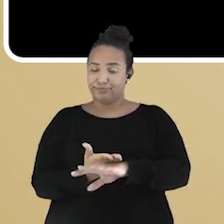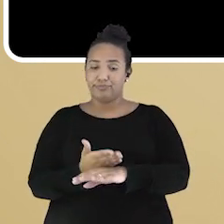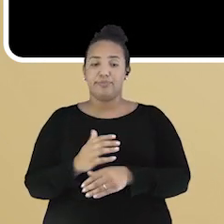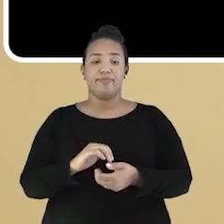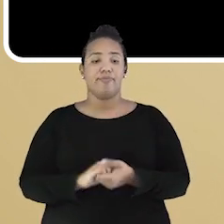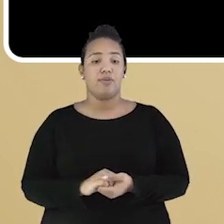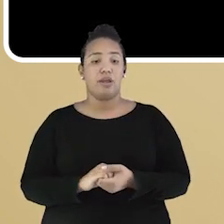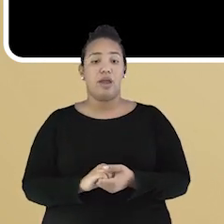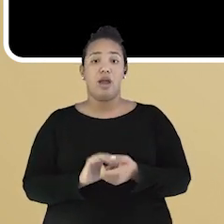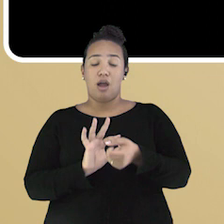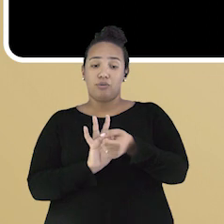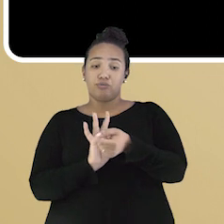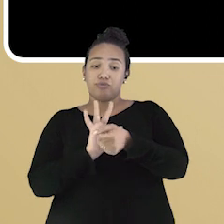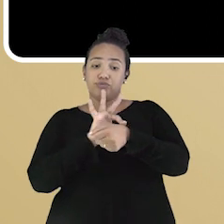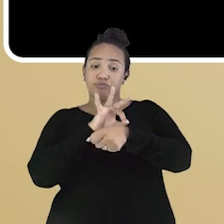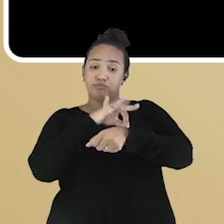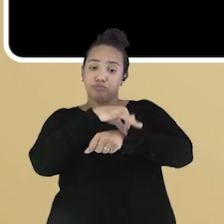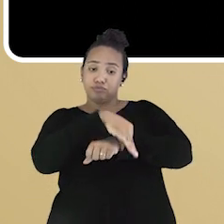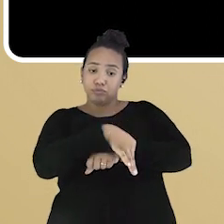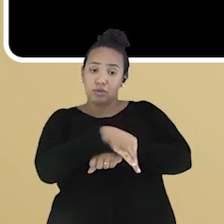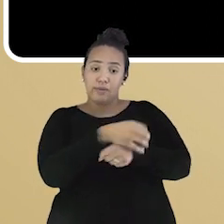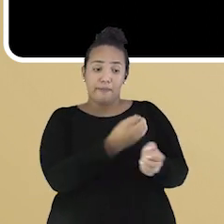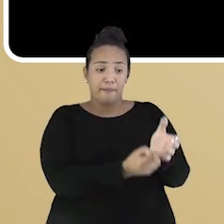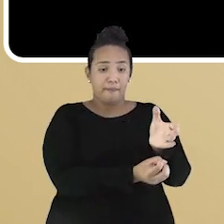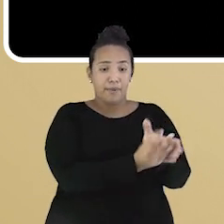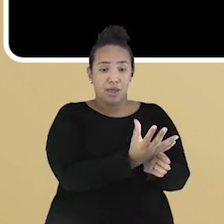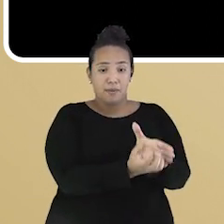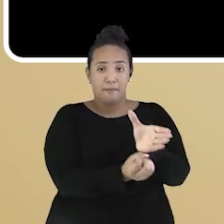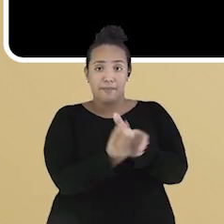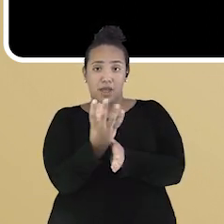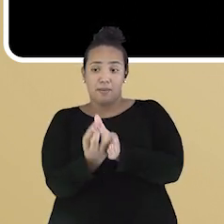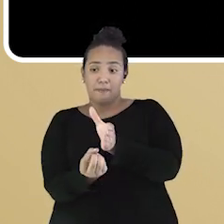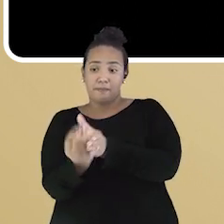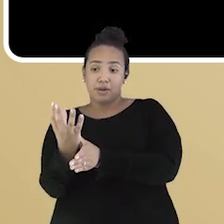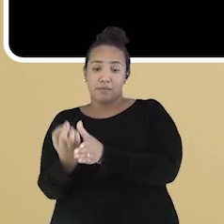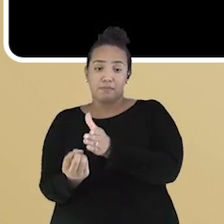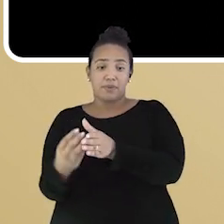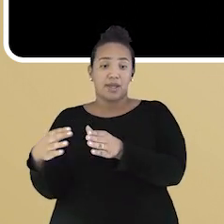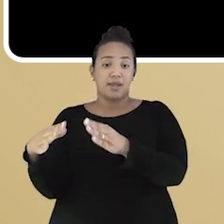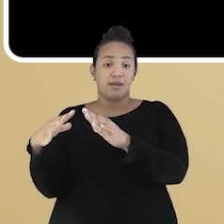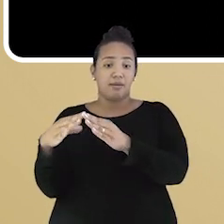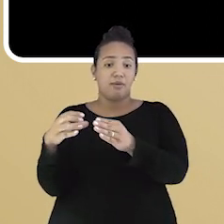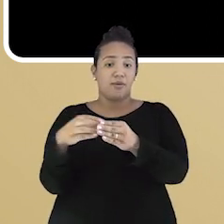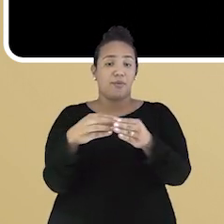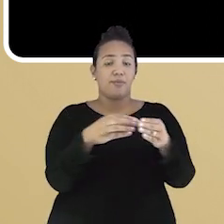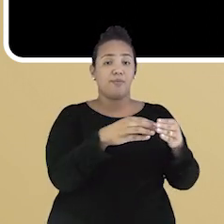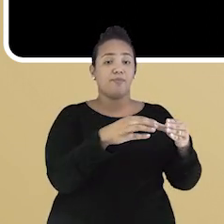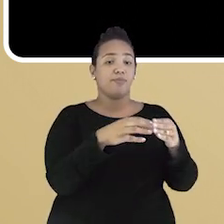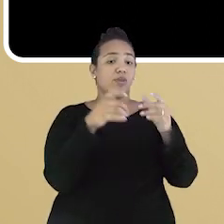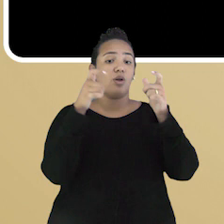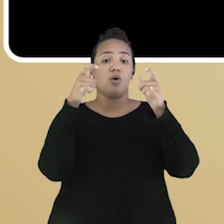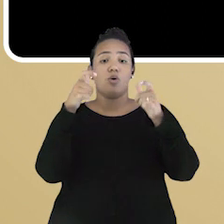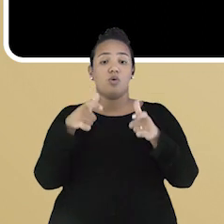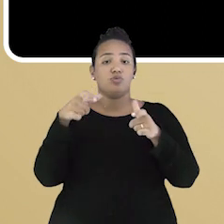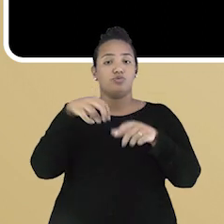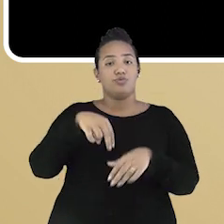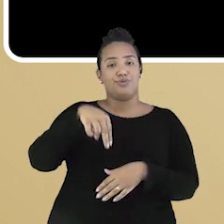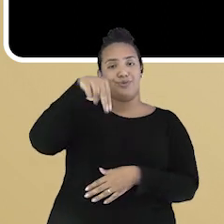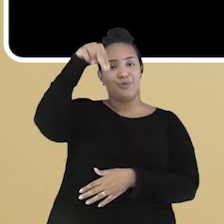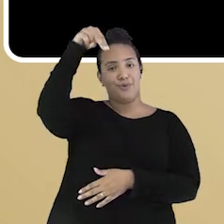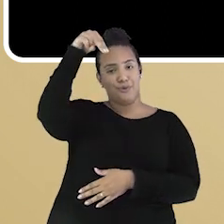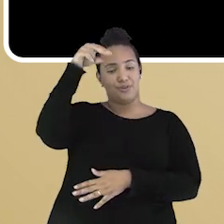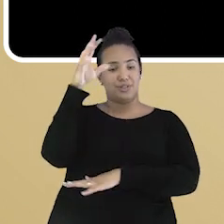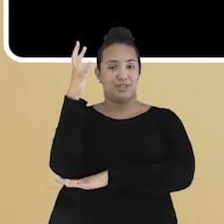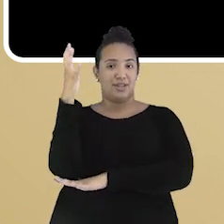Também as formigas geralmente vão construir os seus ninhos na parte norte das árvores, por conta da